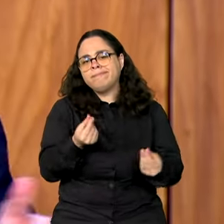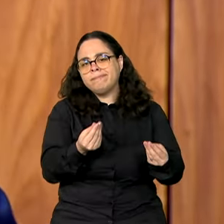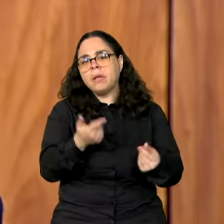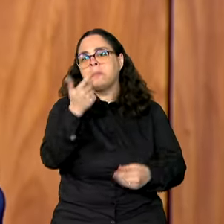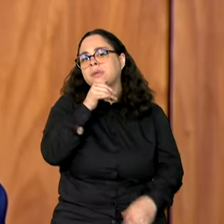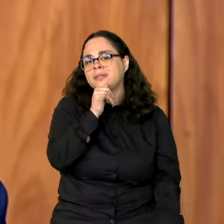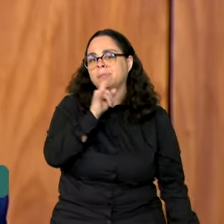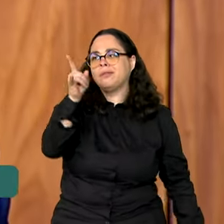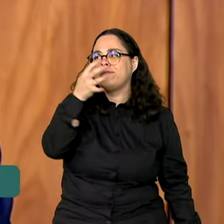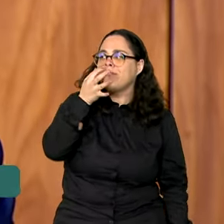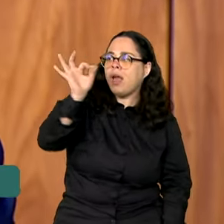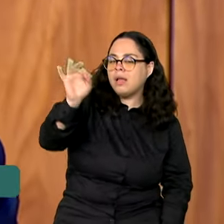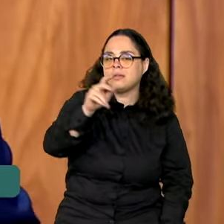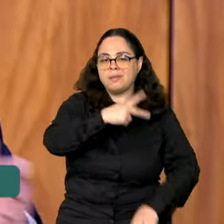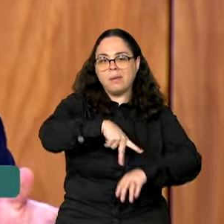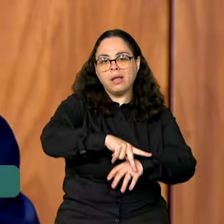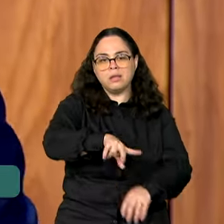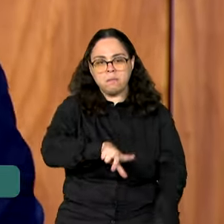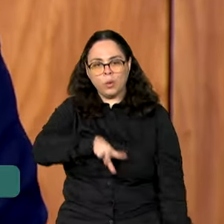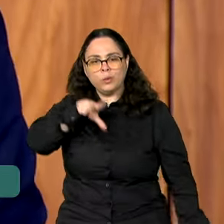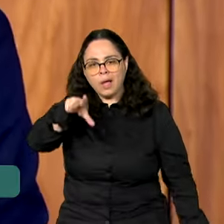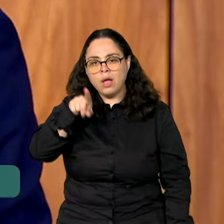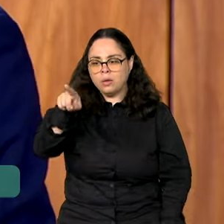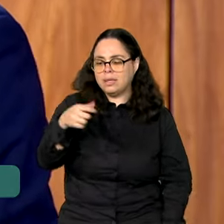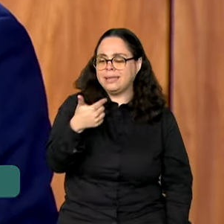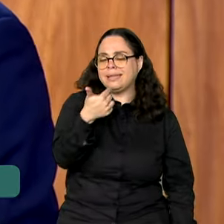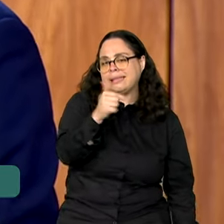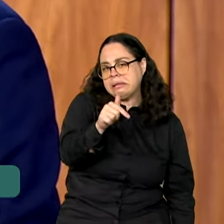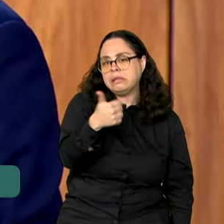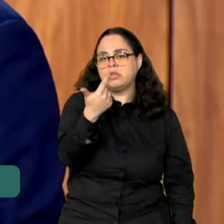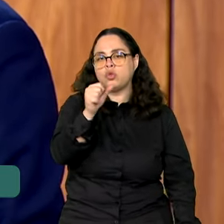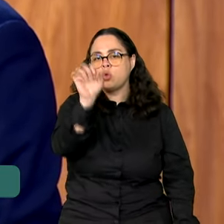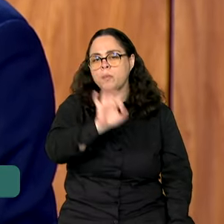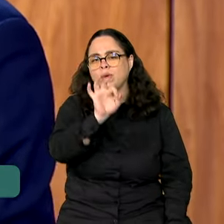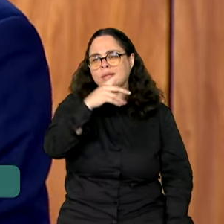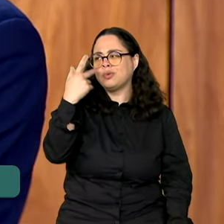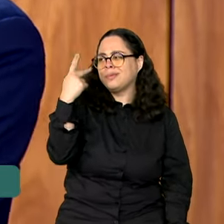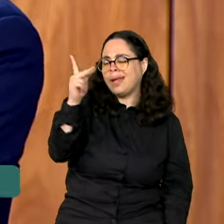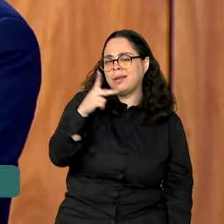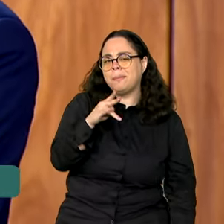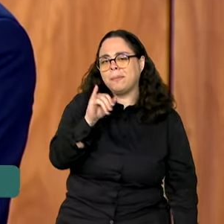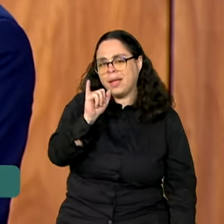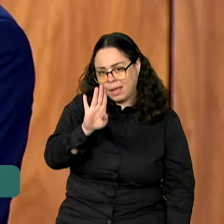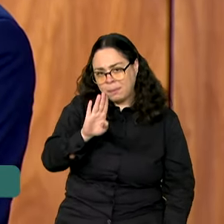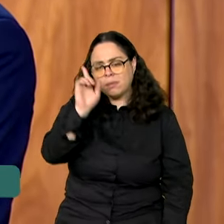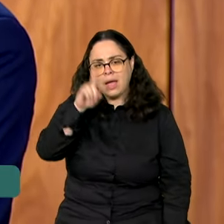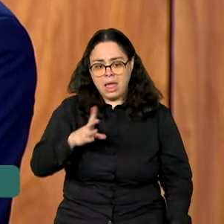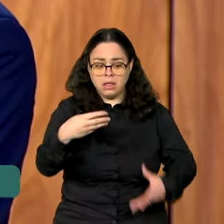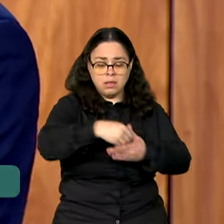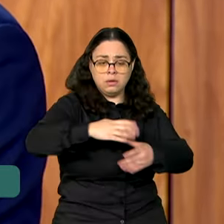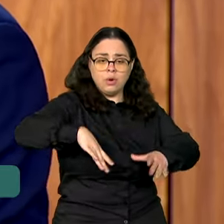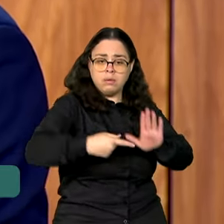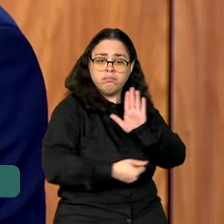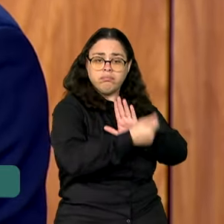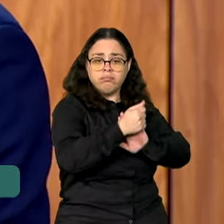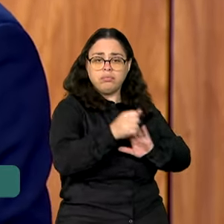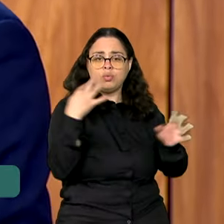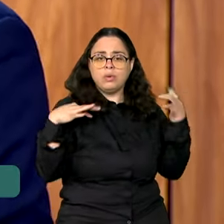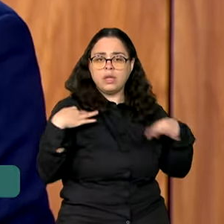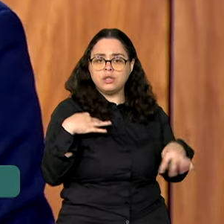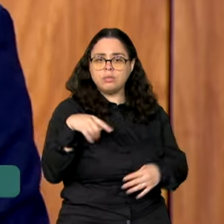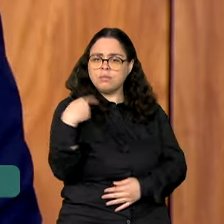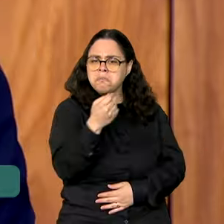Portugal e França, 17, 18% do PIB é na indústria do turismo. No Brasil,